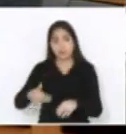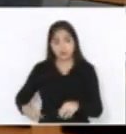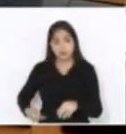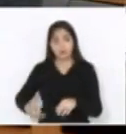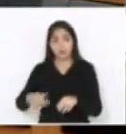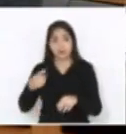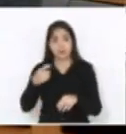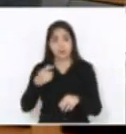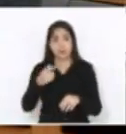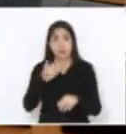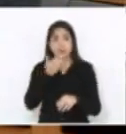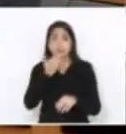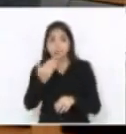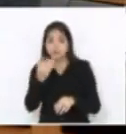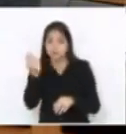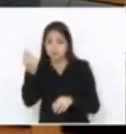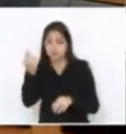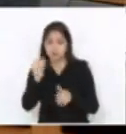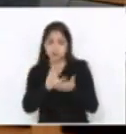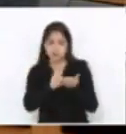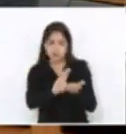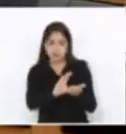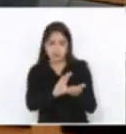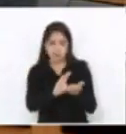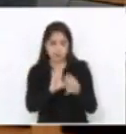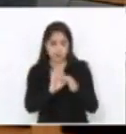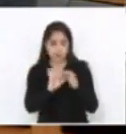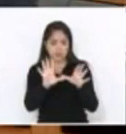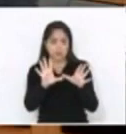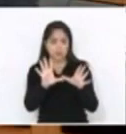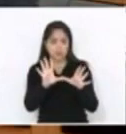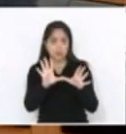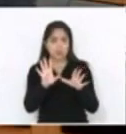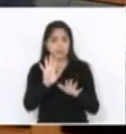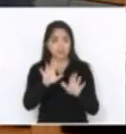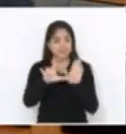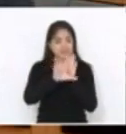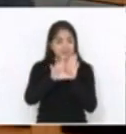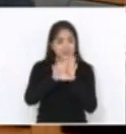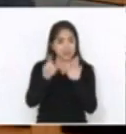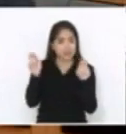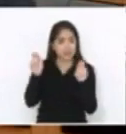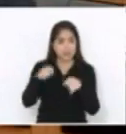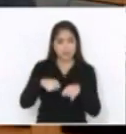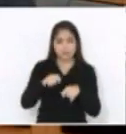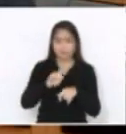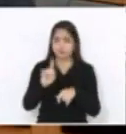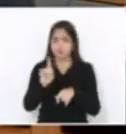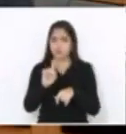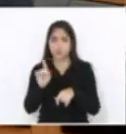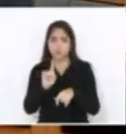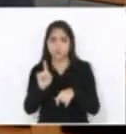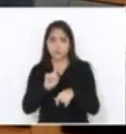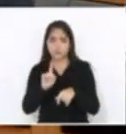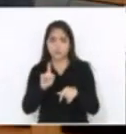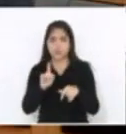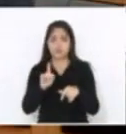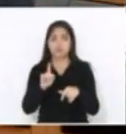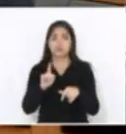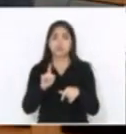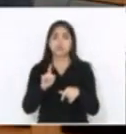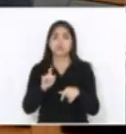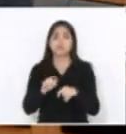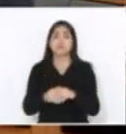empréstimo, dentro de determinadas características. Ela não permite desvirtuar... O projeto de lei não pode